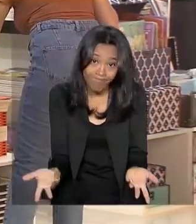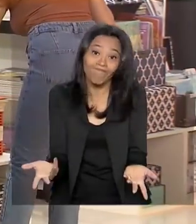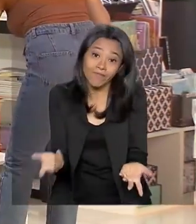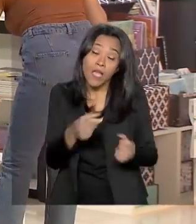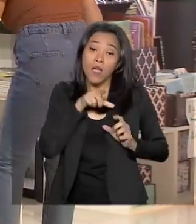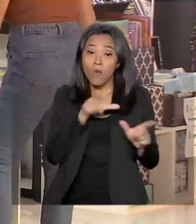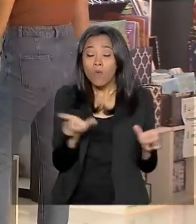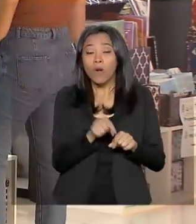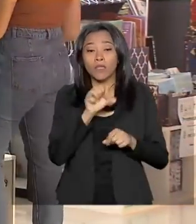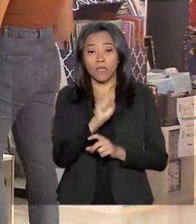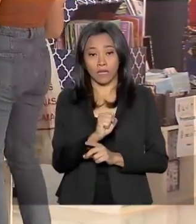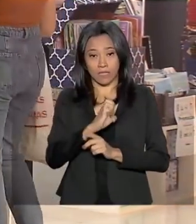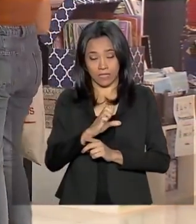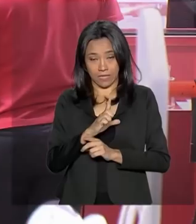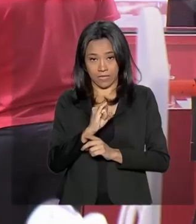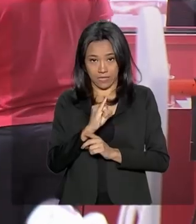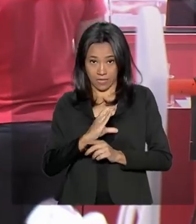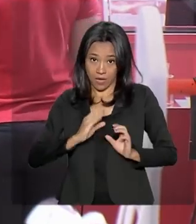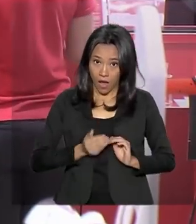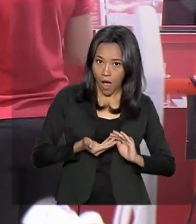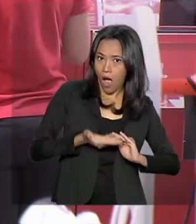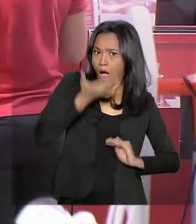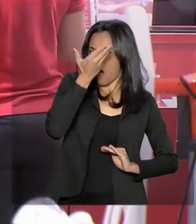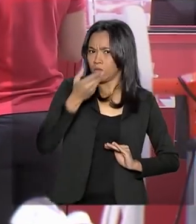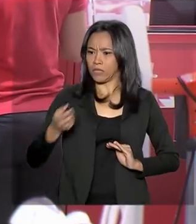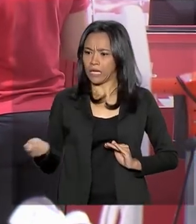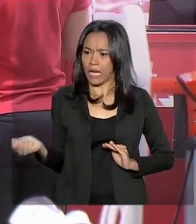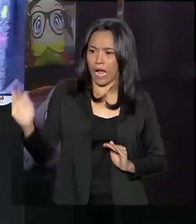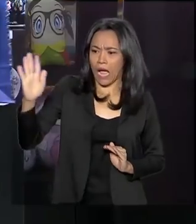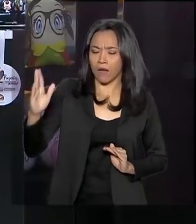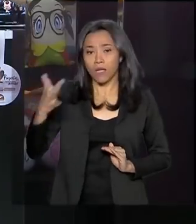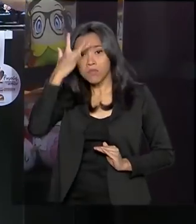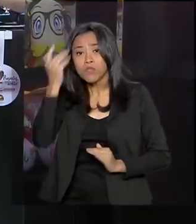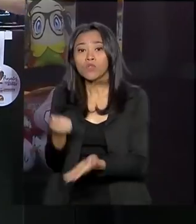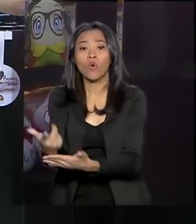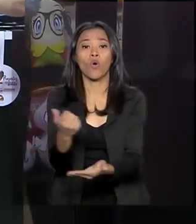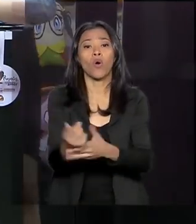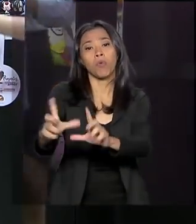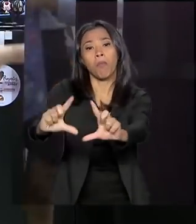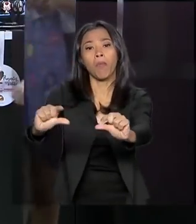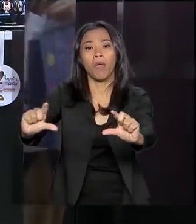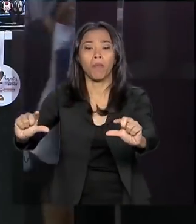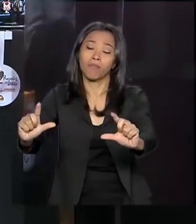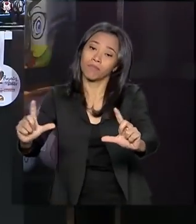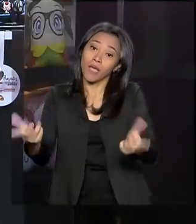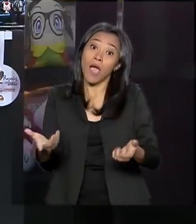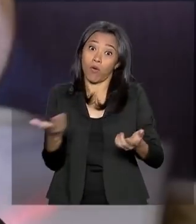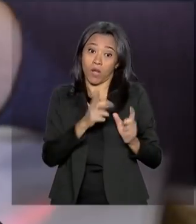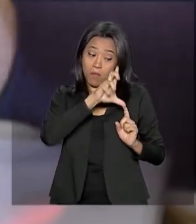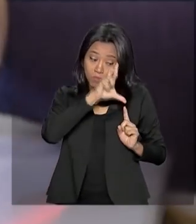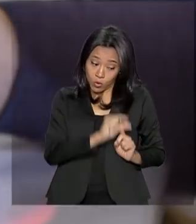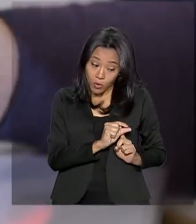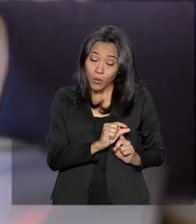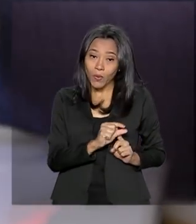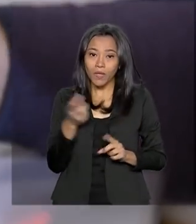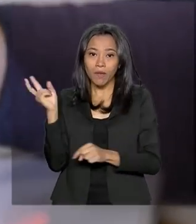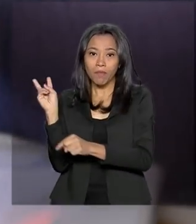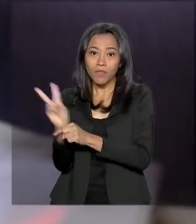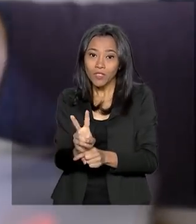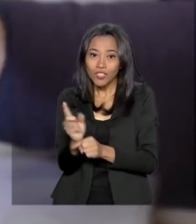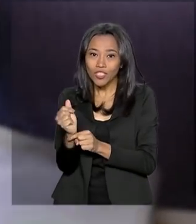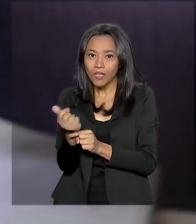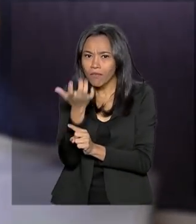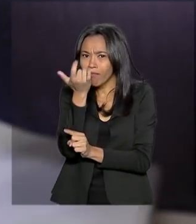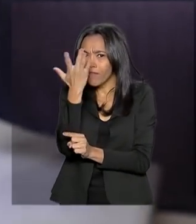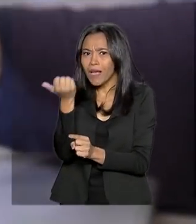está alta e o dinheiro fica mais caro, as pessoas compram menos. Já quando a taxa Selic diminui, tomar dinheiro emprestado